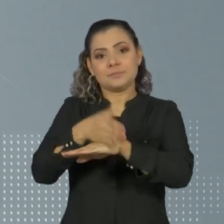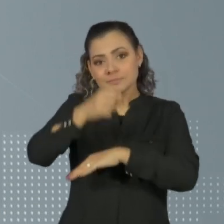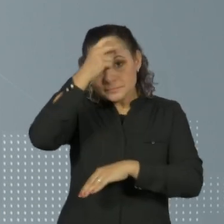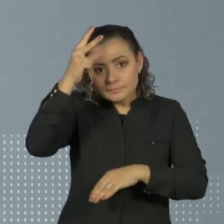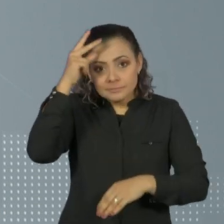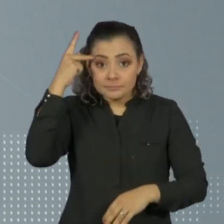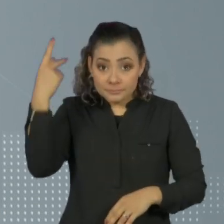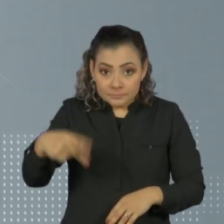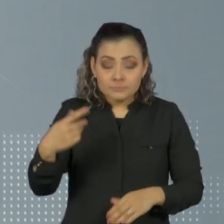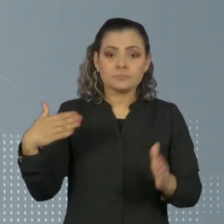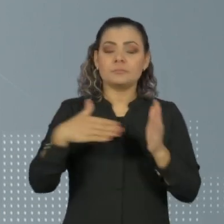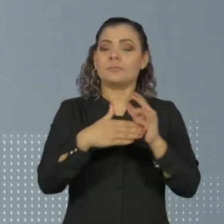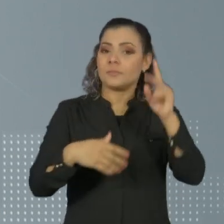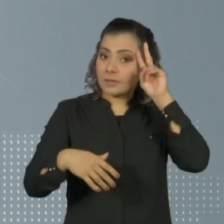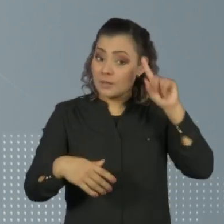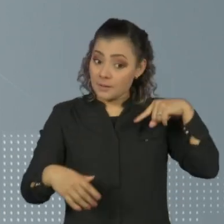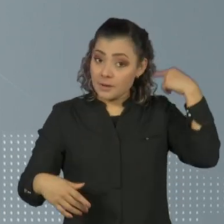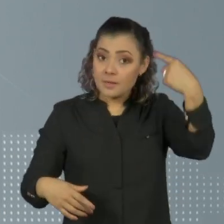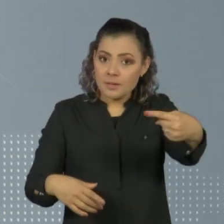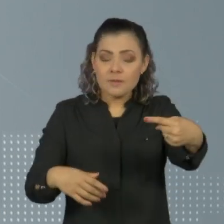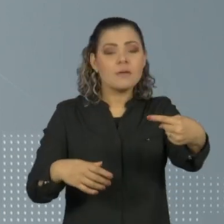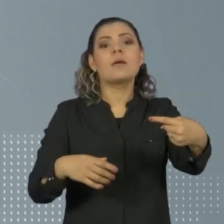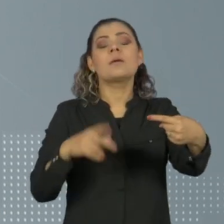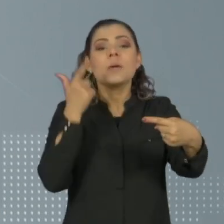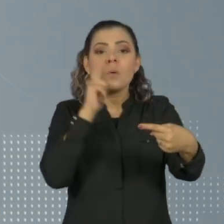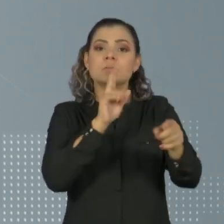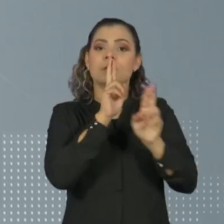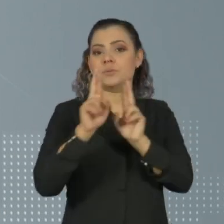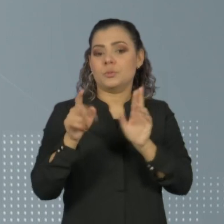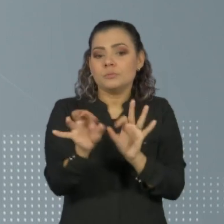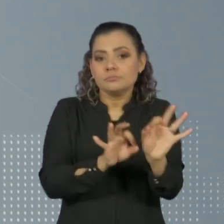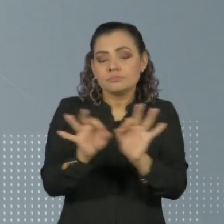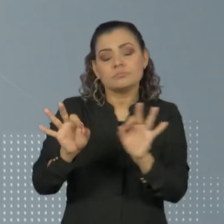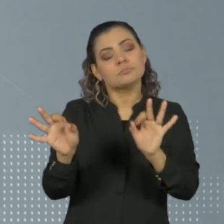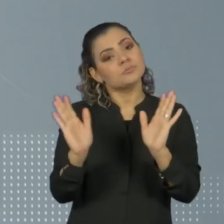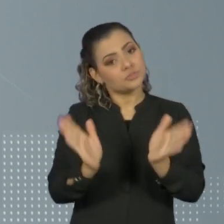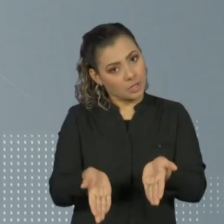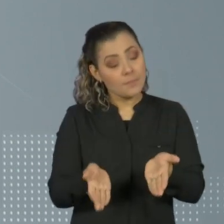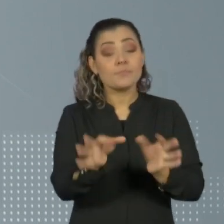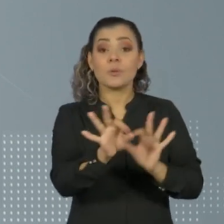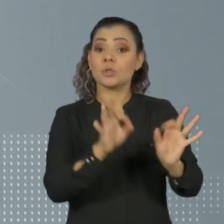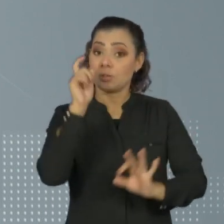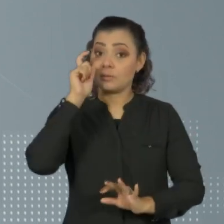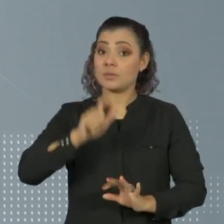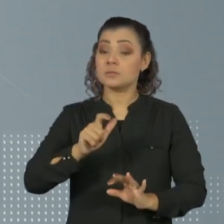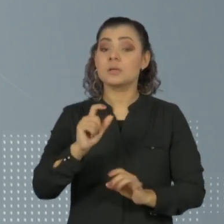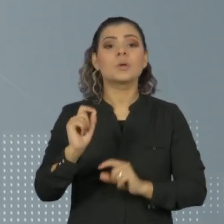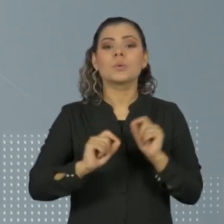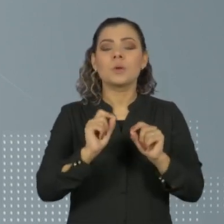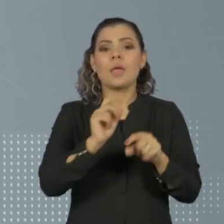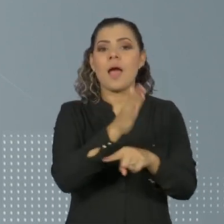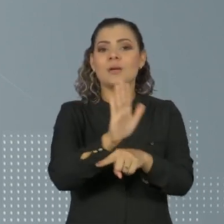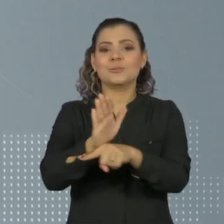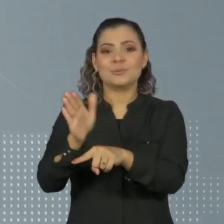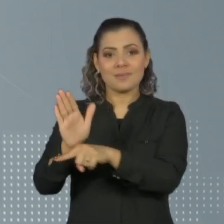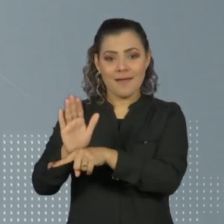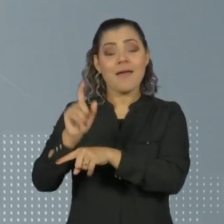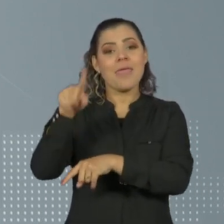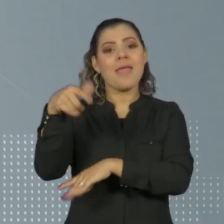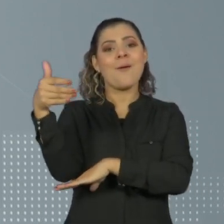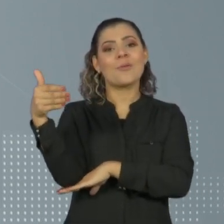até o final da semana que vem para responder. A prefeitura abriu um programa já muito interessante, o dos hotéis sociais,